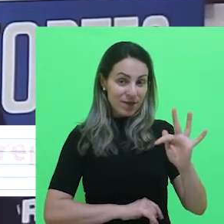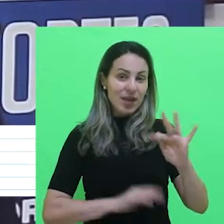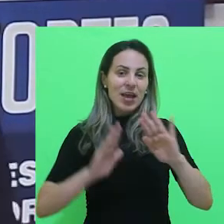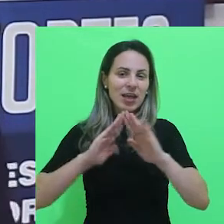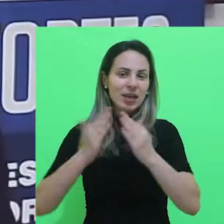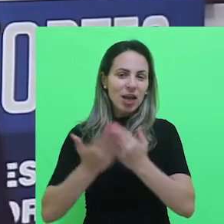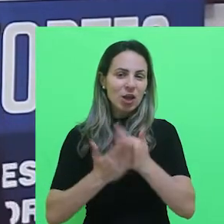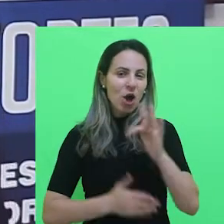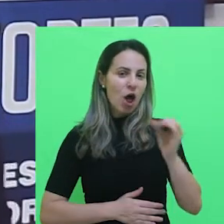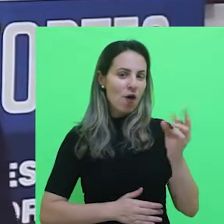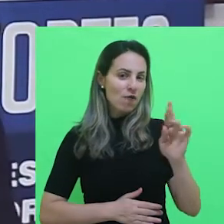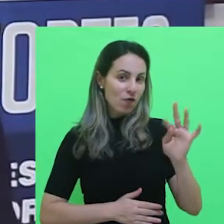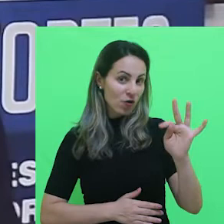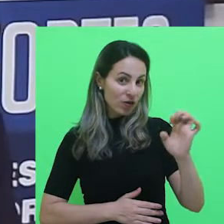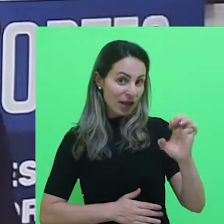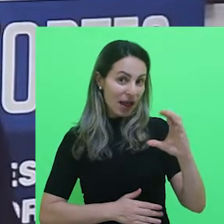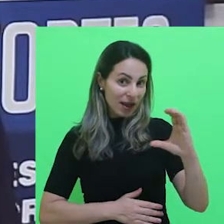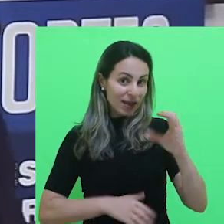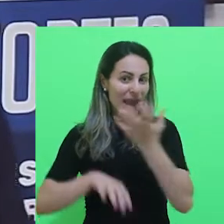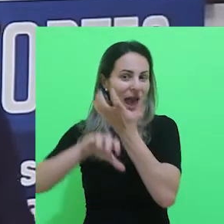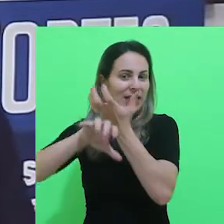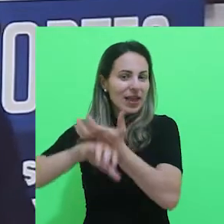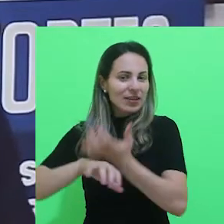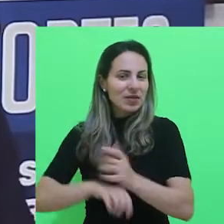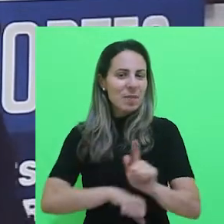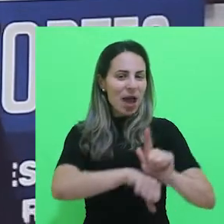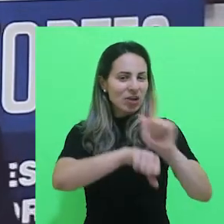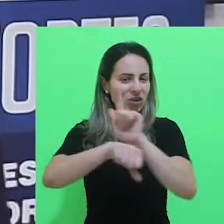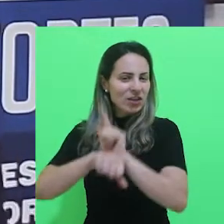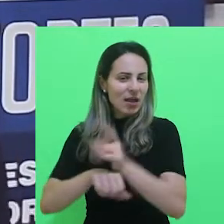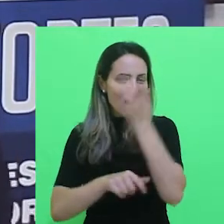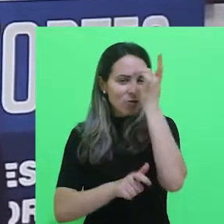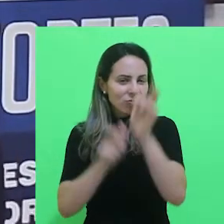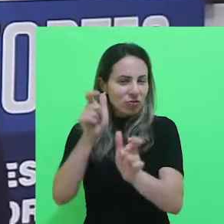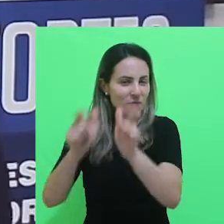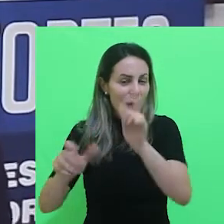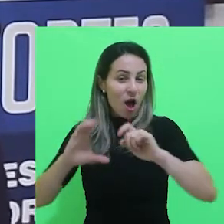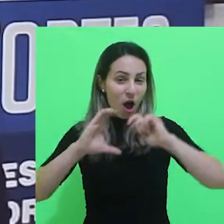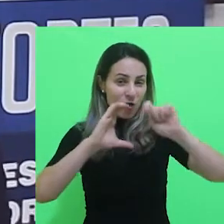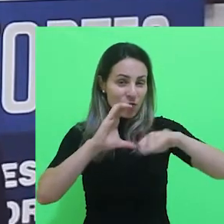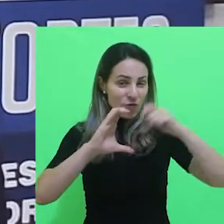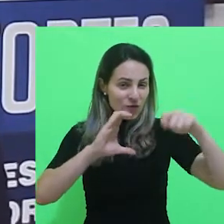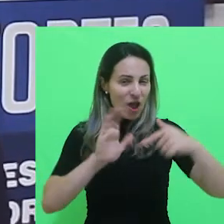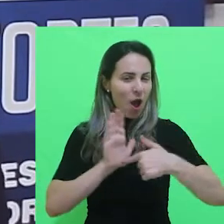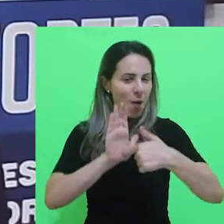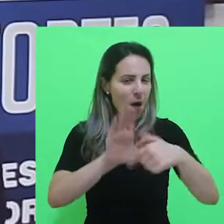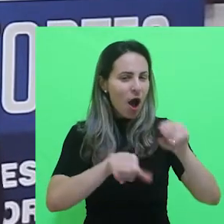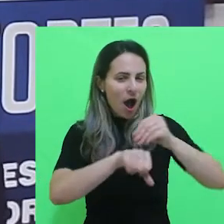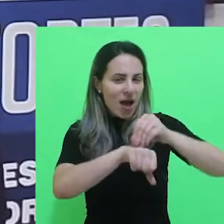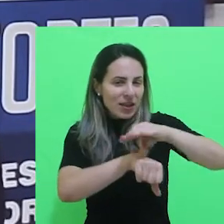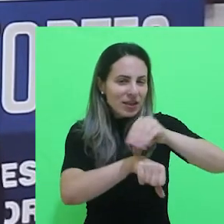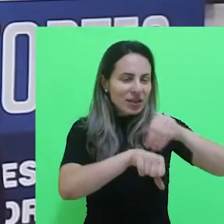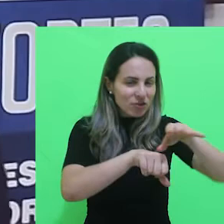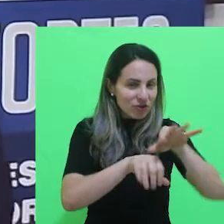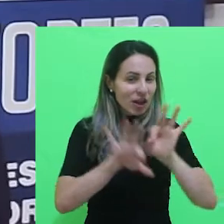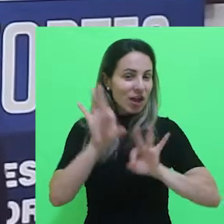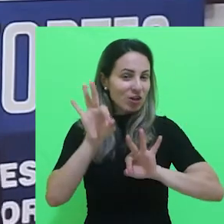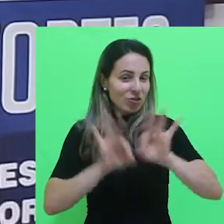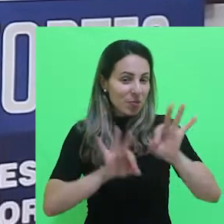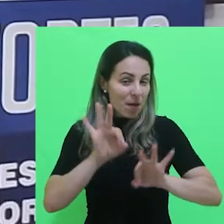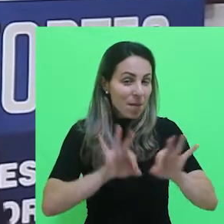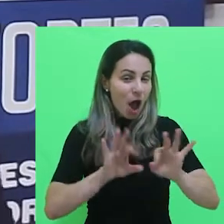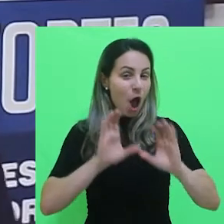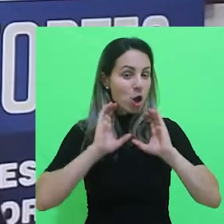nas disciplinas de gestão de pessoas. Nesse vídeo eu trago para vocês algumas dicas de preparação e